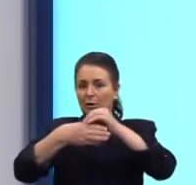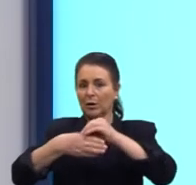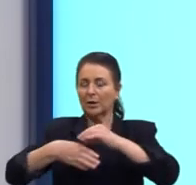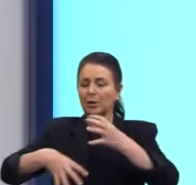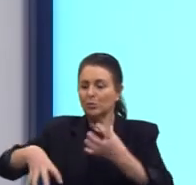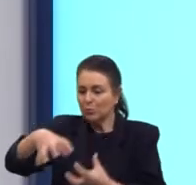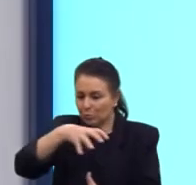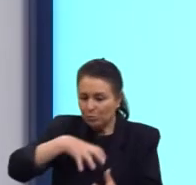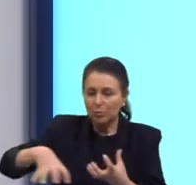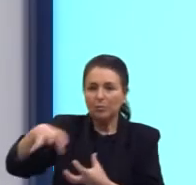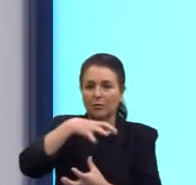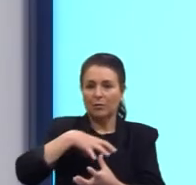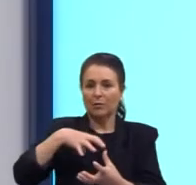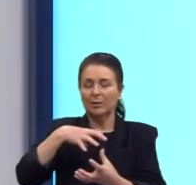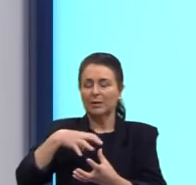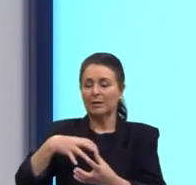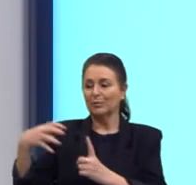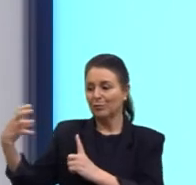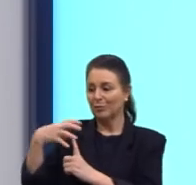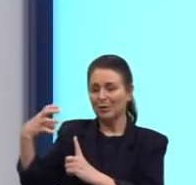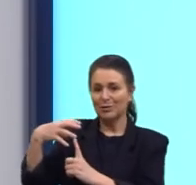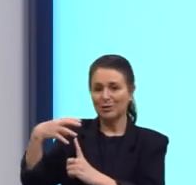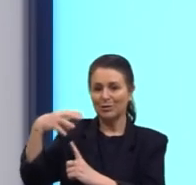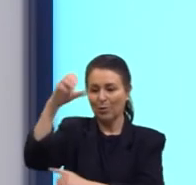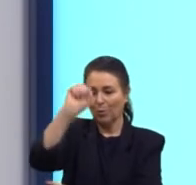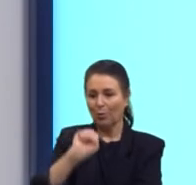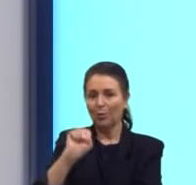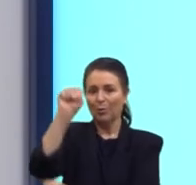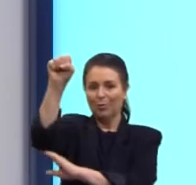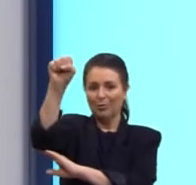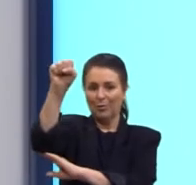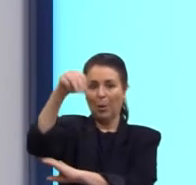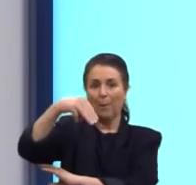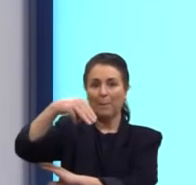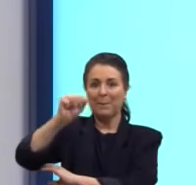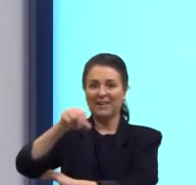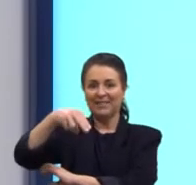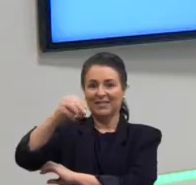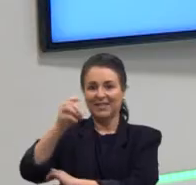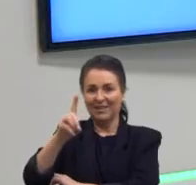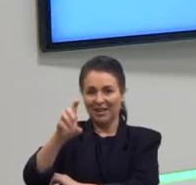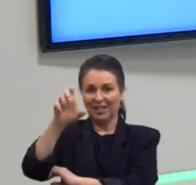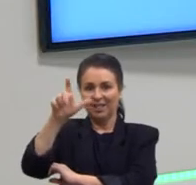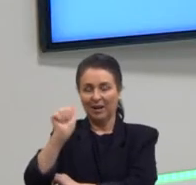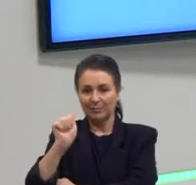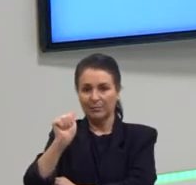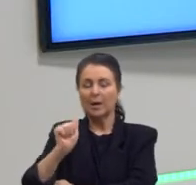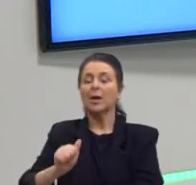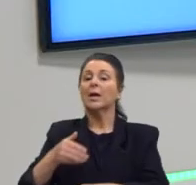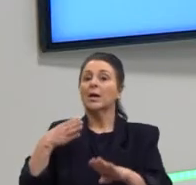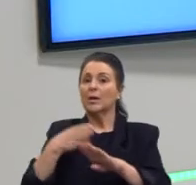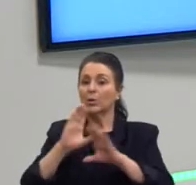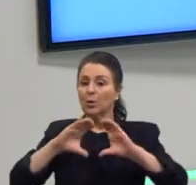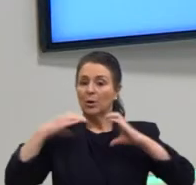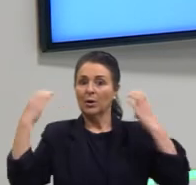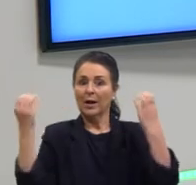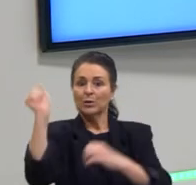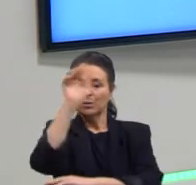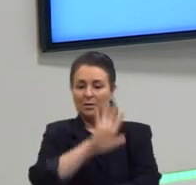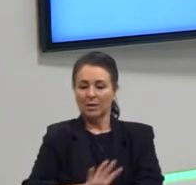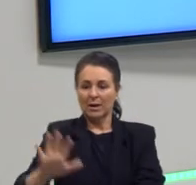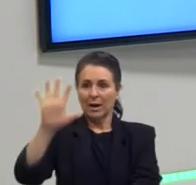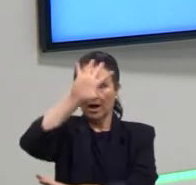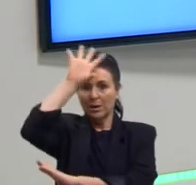muito a luta política do Nelson Mandela. Nelson Mandela fazia parte do Congresso Nacional Africano, que era um partido que